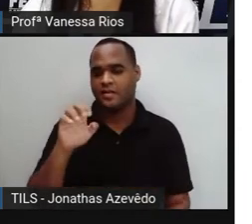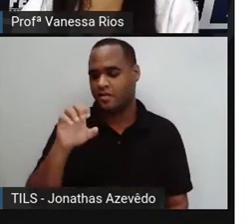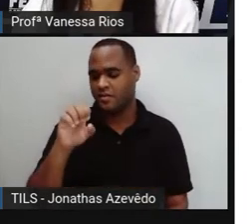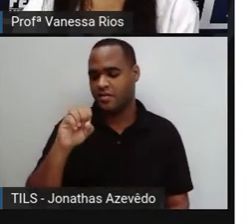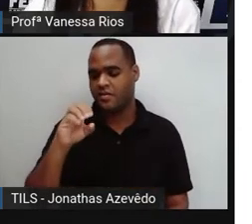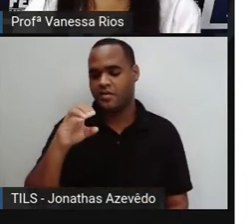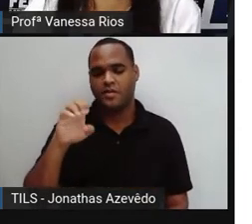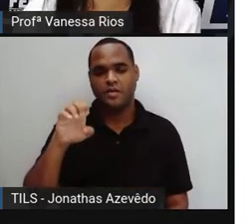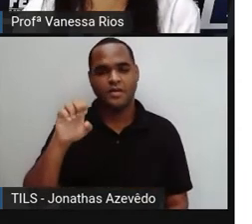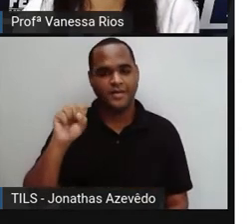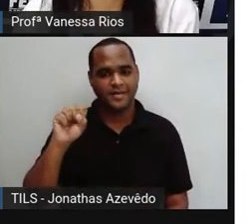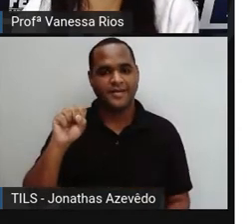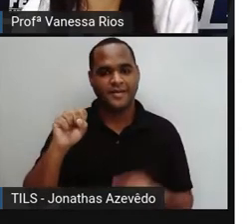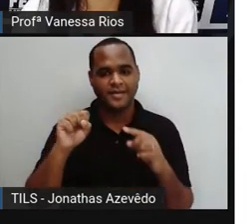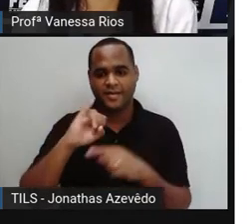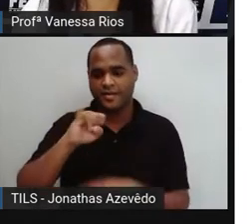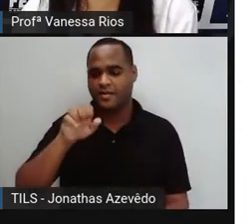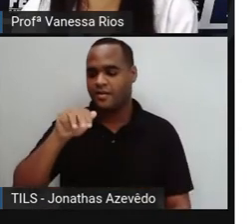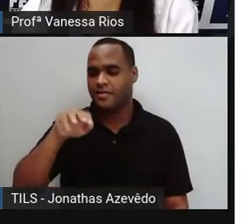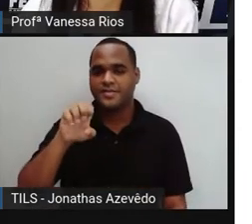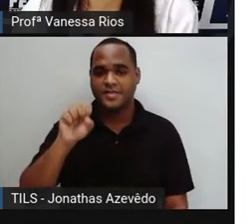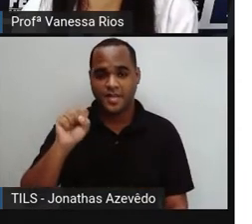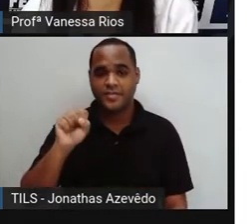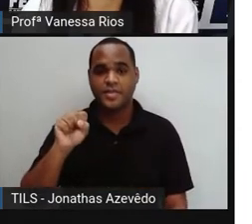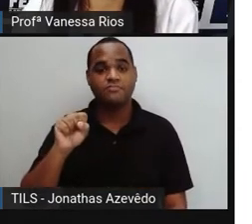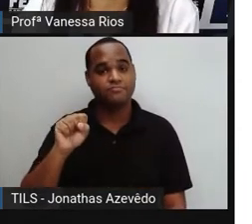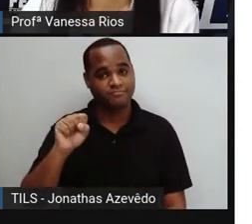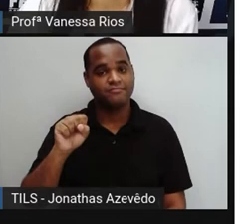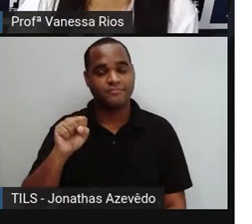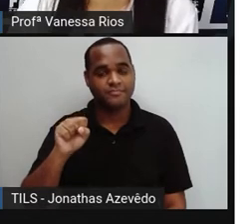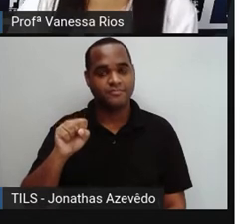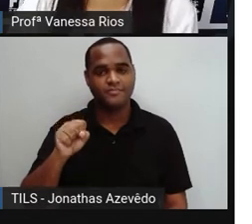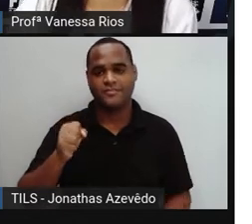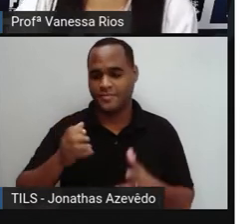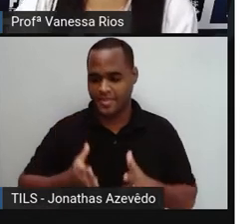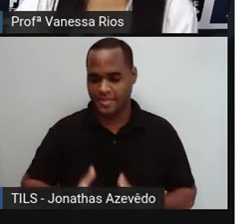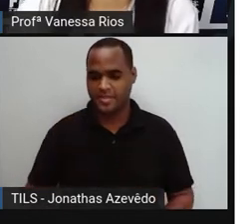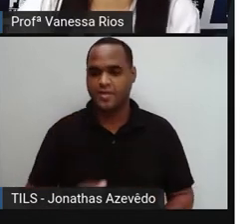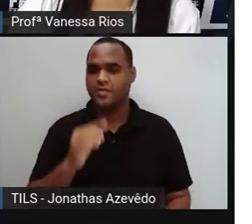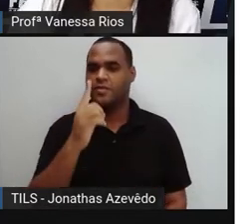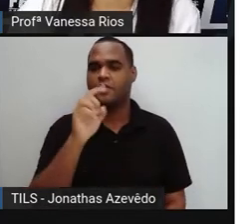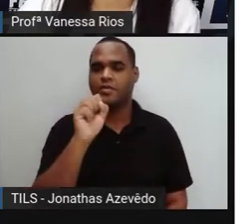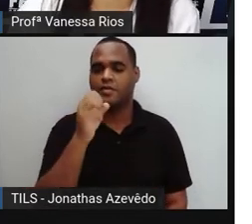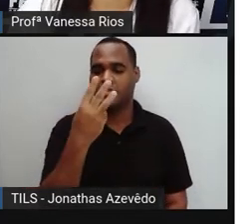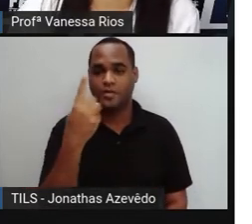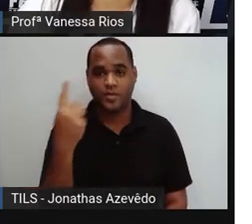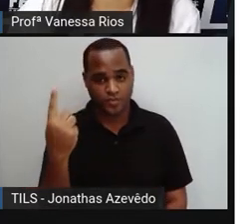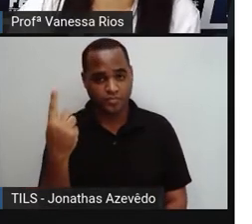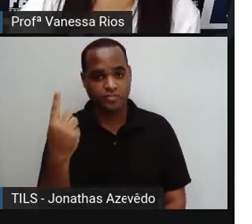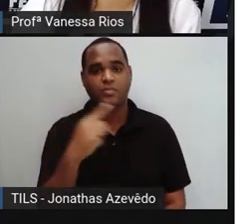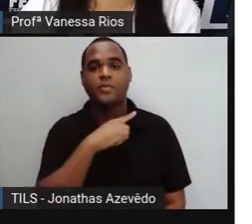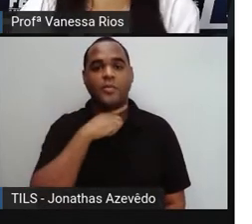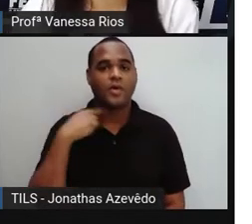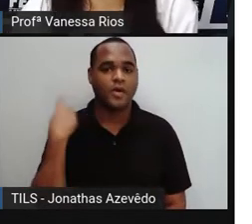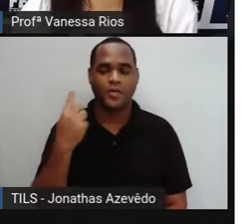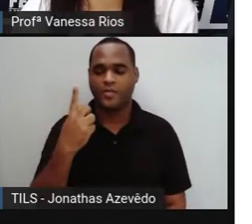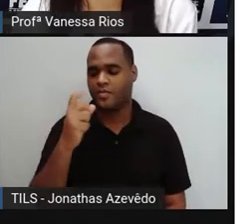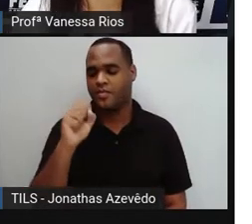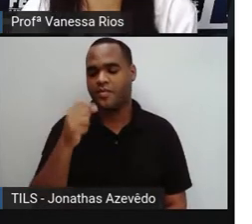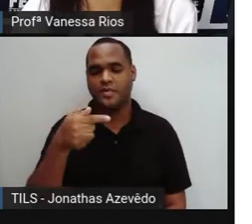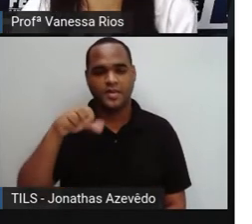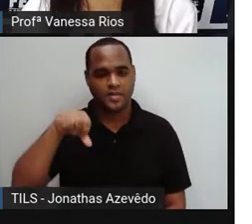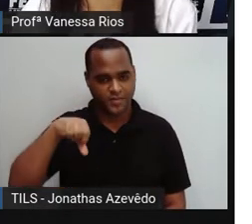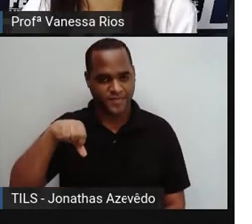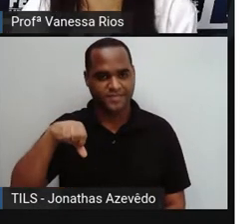escocês, James Clerk Maxwell, que nasceu em 1831 e faleceu em